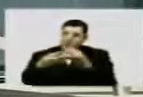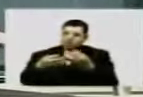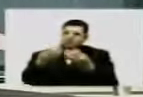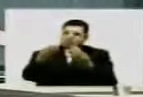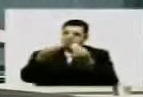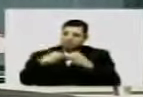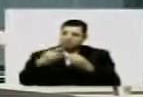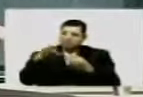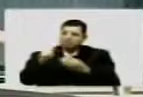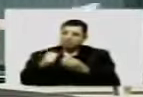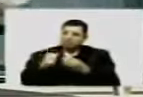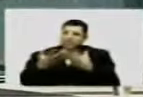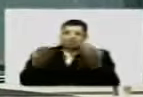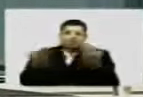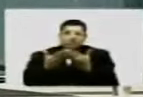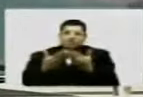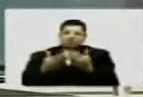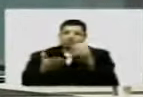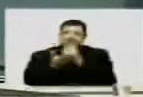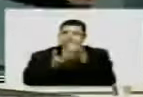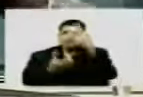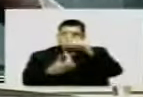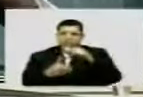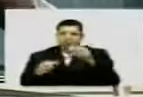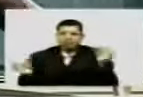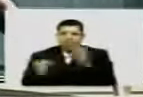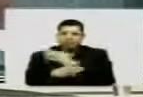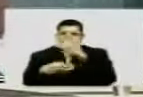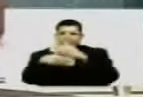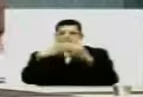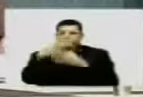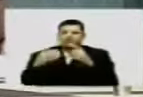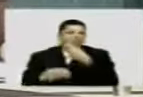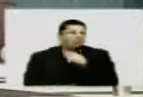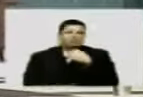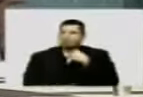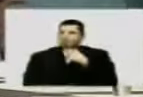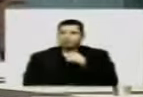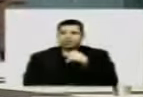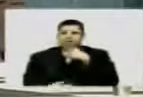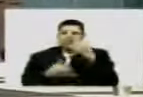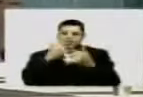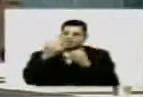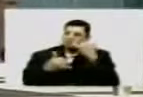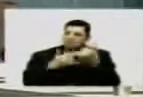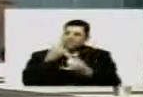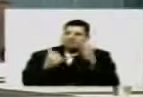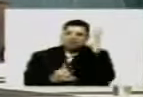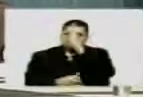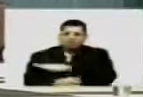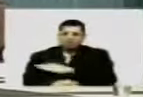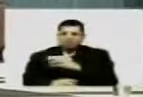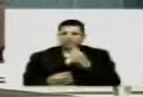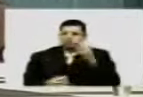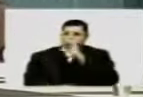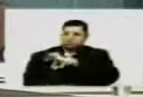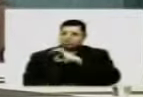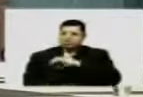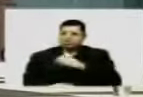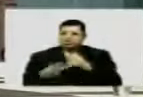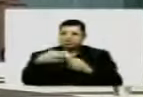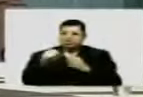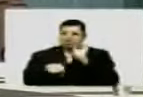fica com os 4 milhões de reais, e agora vão contratar outra para terminar a obra? Isso é uma brincadeira de mau gosto com dinheiro